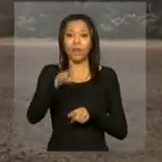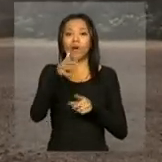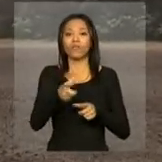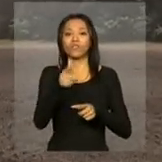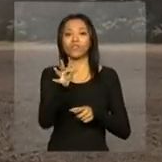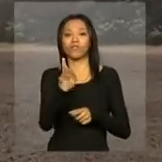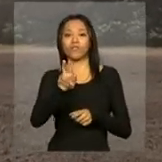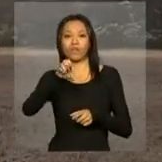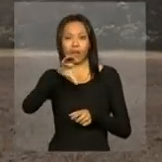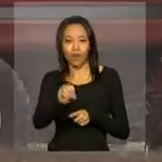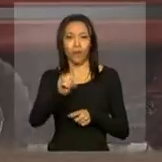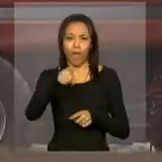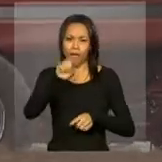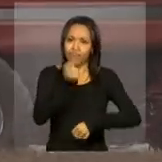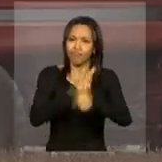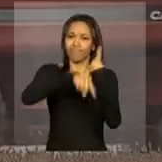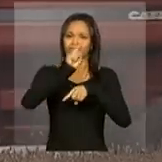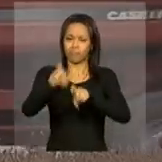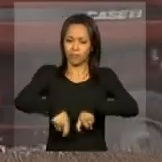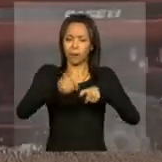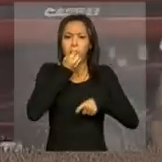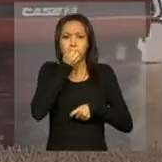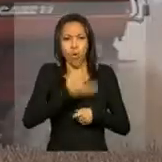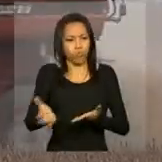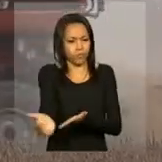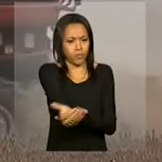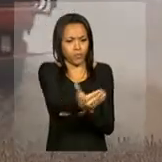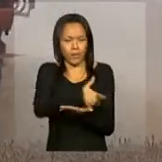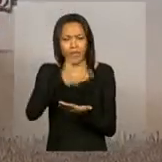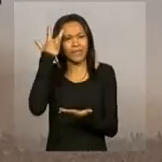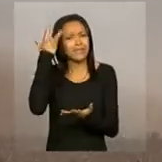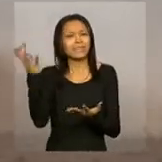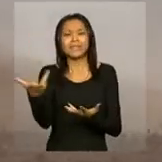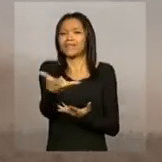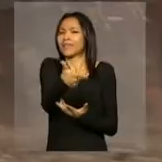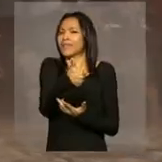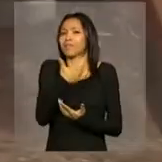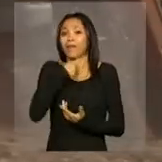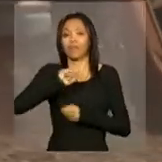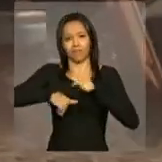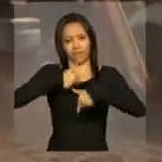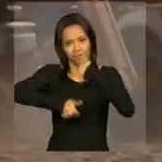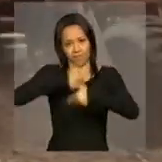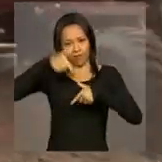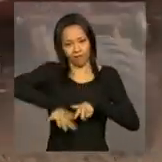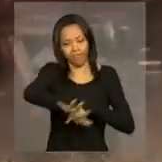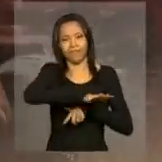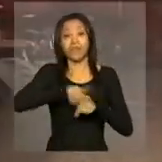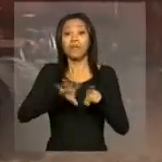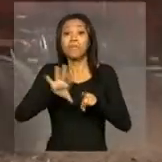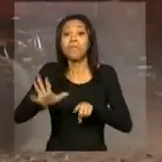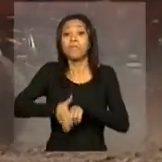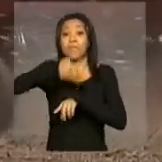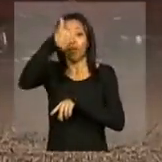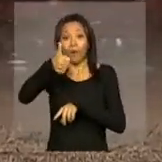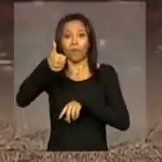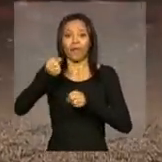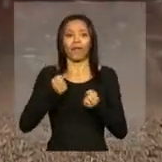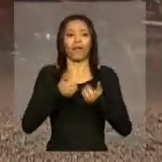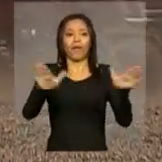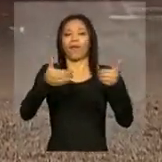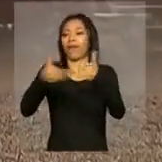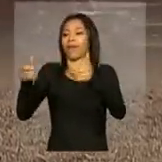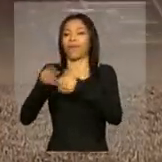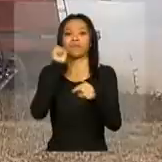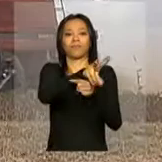sinônimo de prosperidade. A boa colheita é excelente para o grande produtor e, melhor ainda, para a cadeia de empregos que a